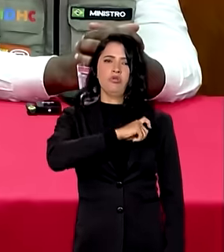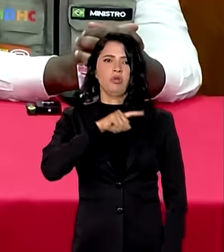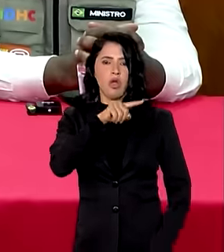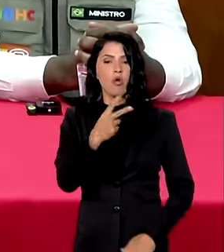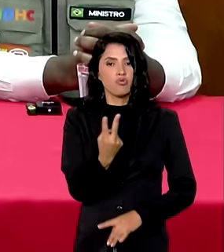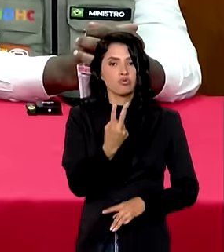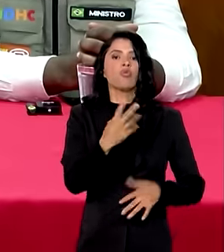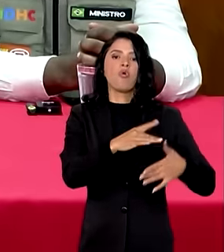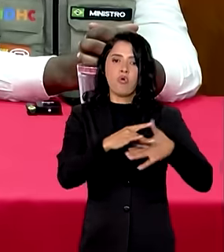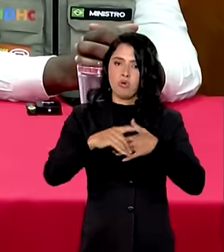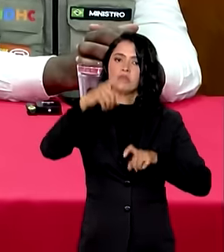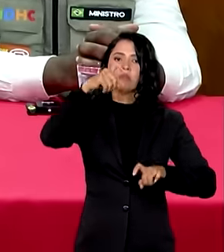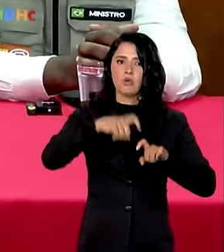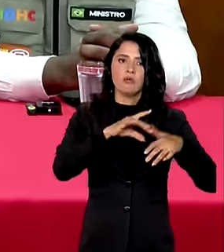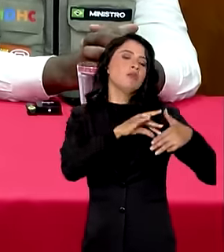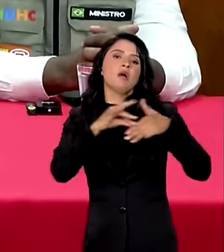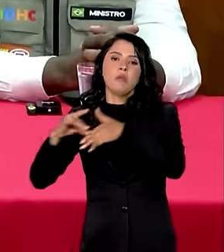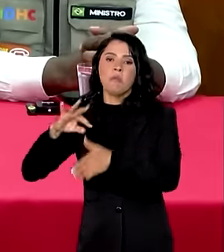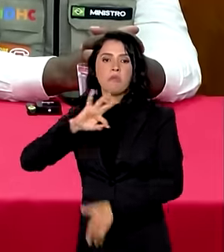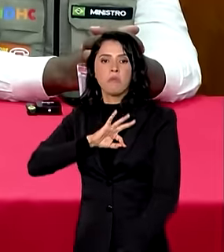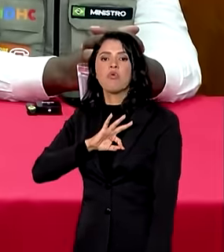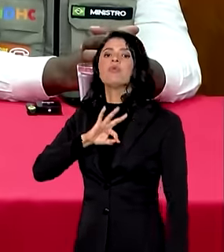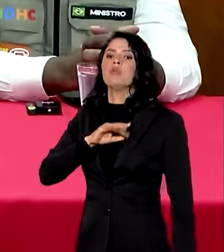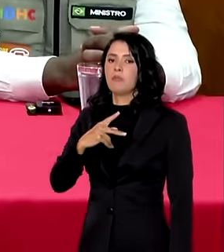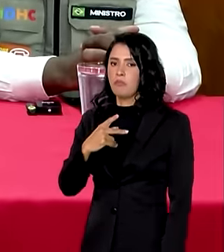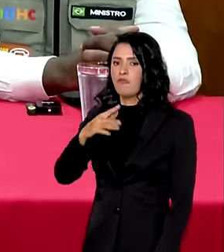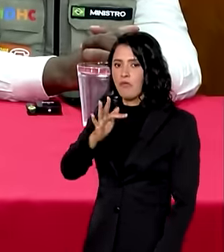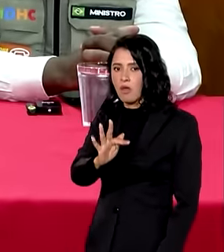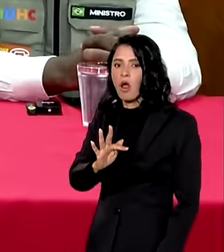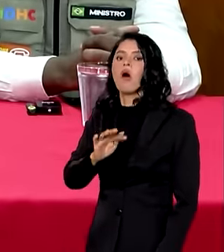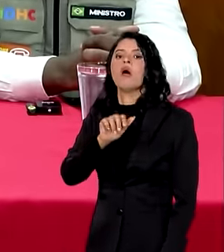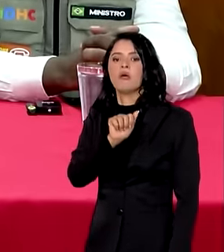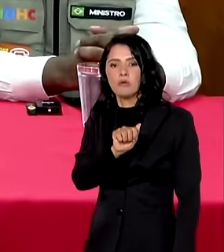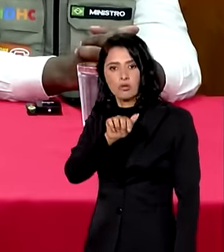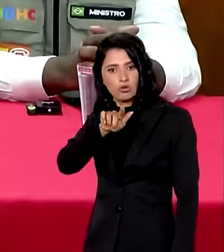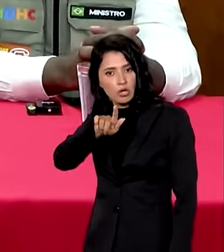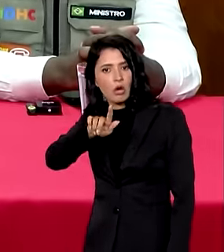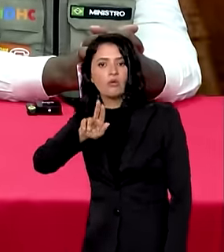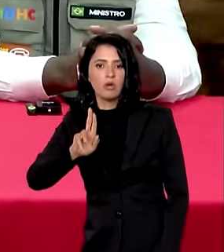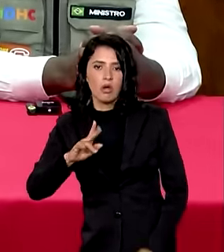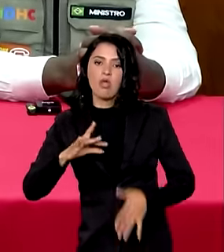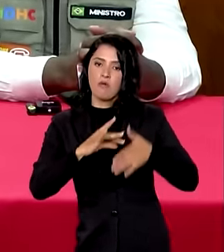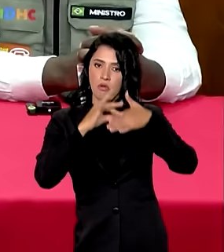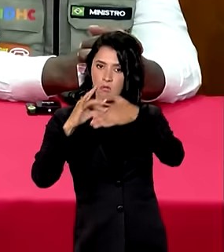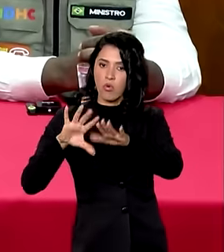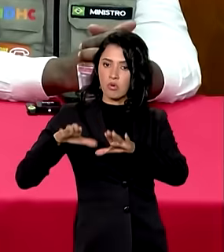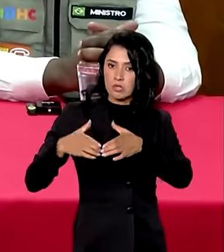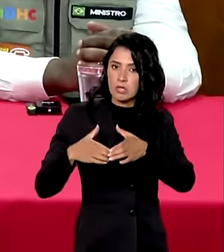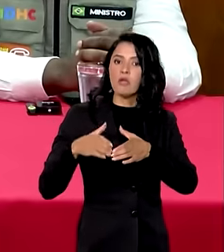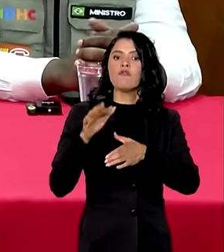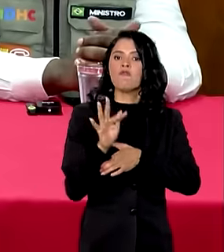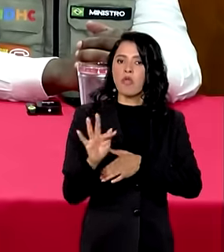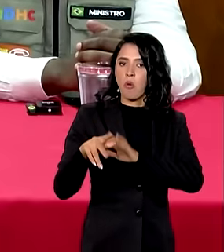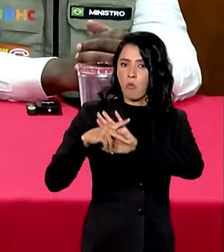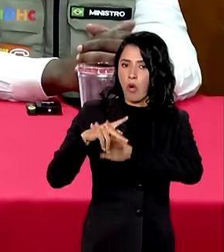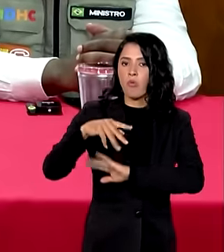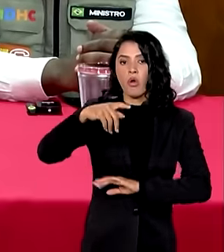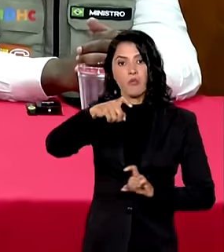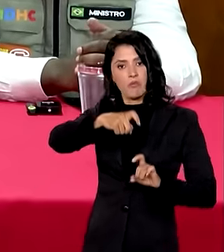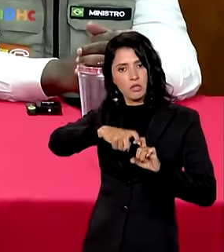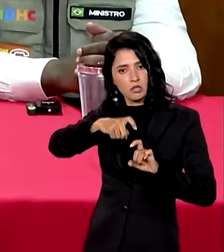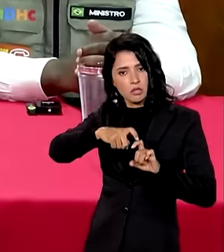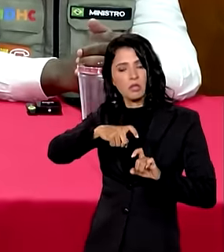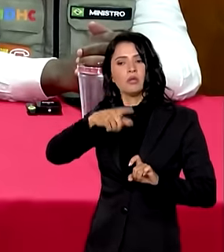foram encaminhados para a Polícia Federal, para a Advocacia Geral da União, e foram encaminhados para o Conselho Federal de Medicina por estarem